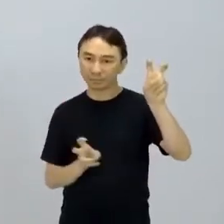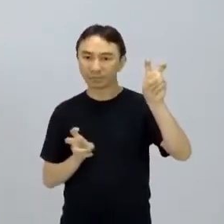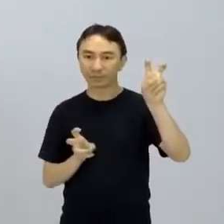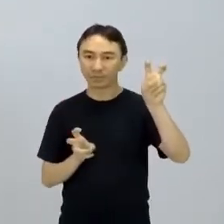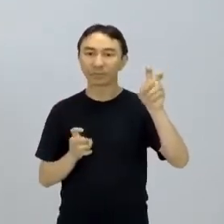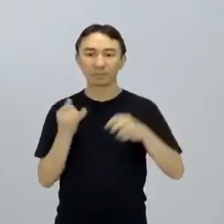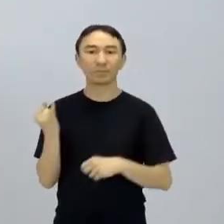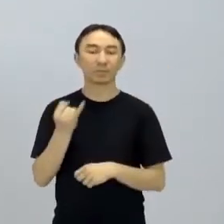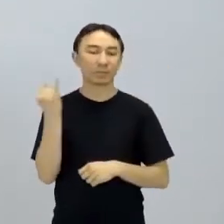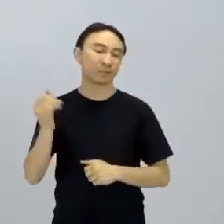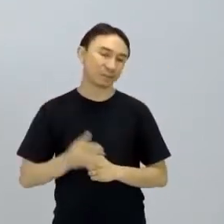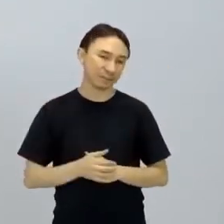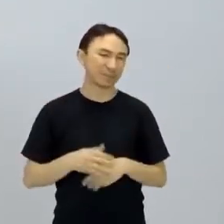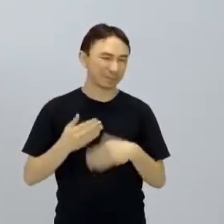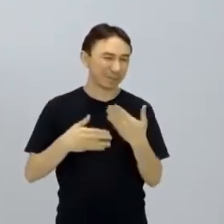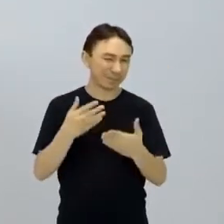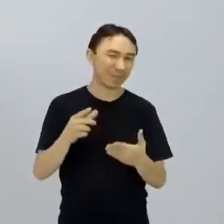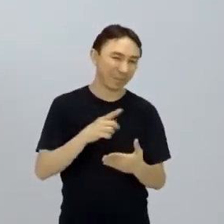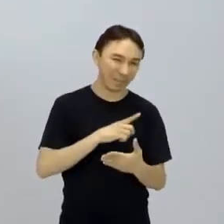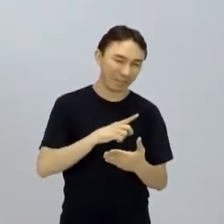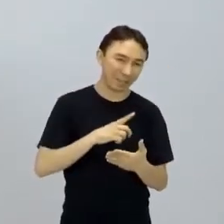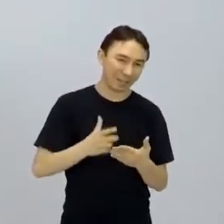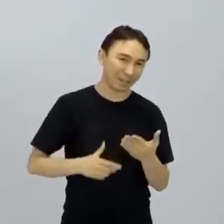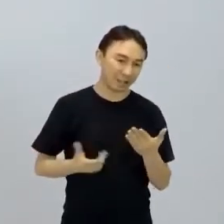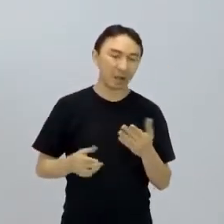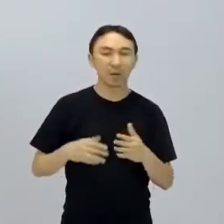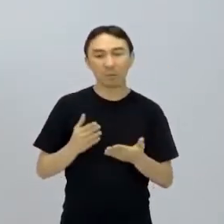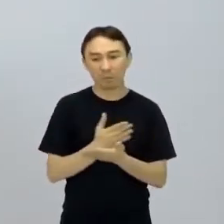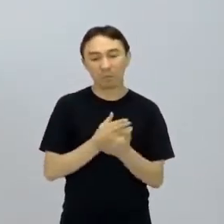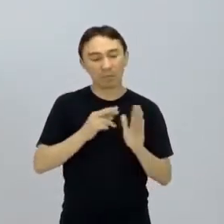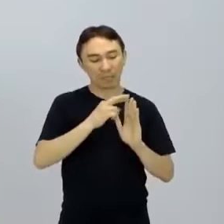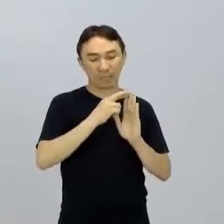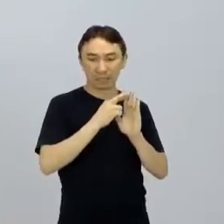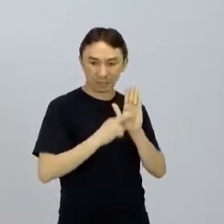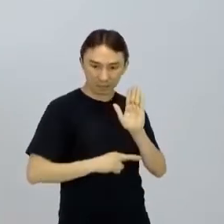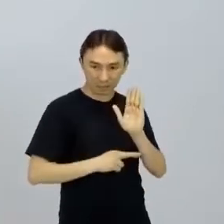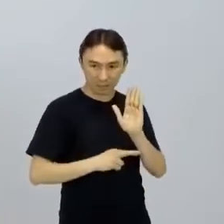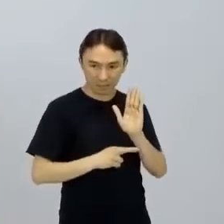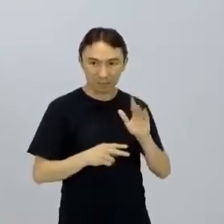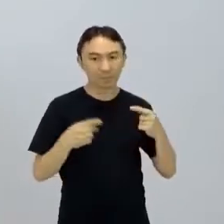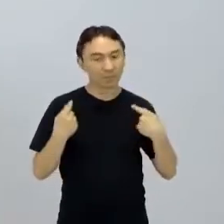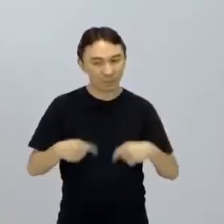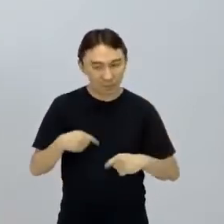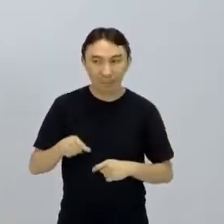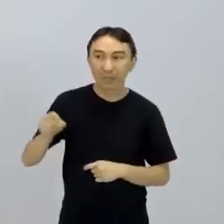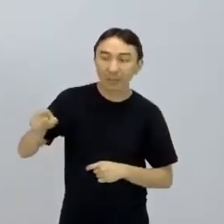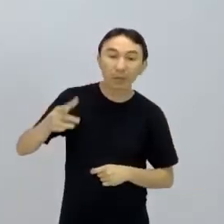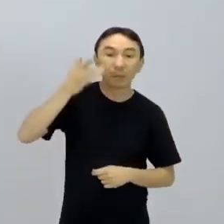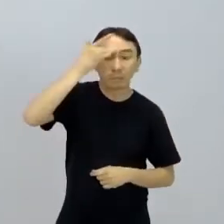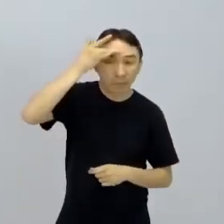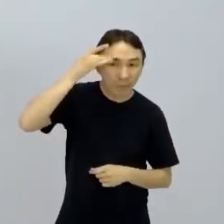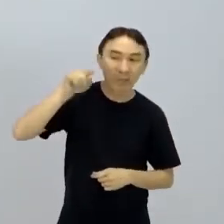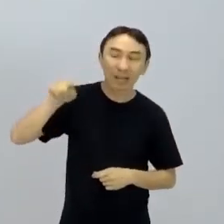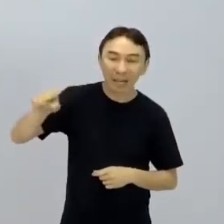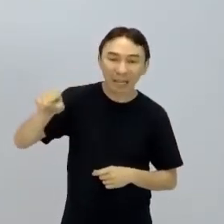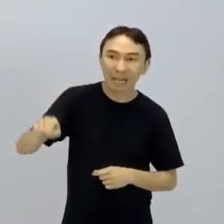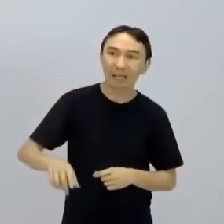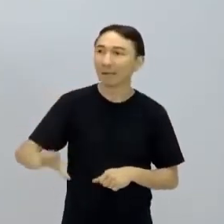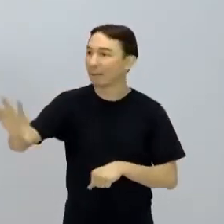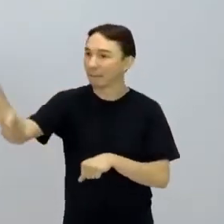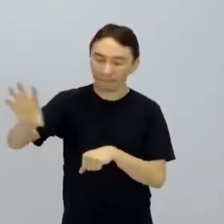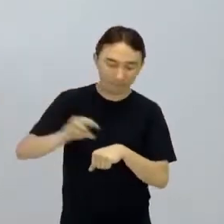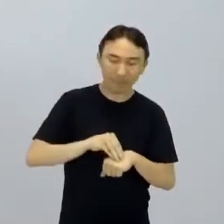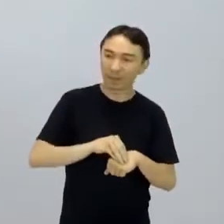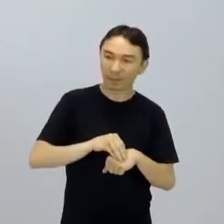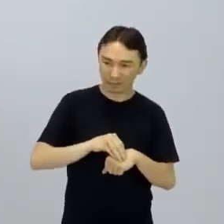redações, e no caso aí preparar o nosso texto, precisa ter crédito. Tudo que você pegou de alguém, aqui no Centro de Mídias, por exemplo, nós